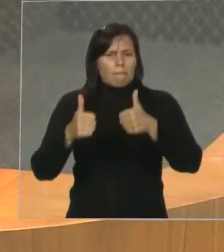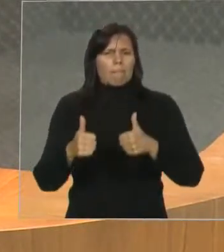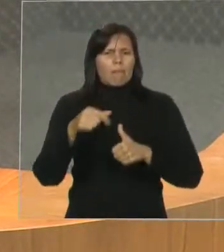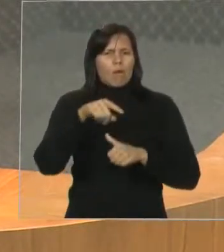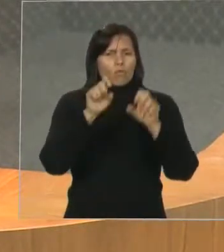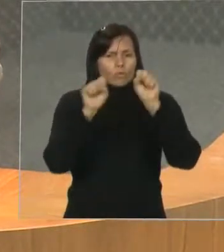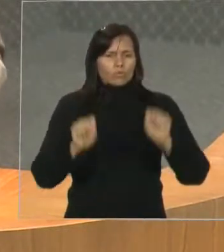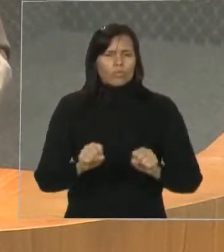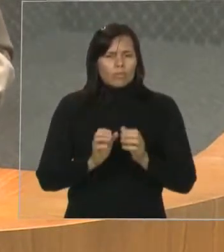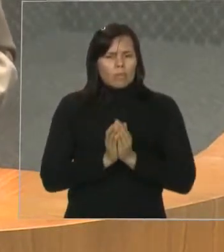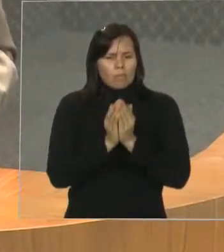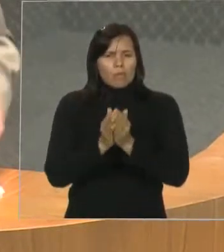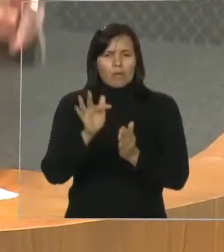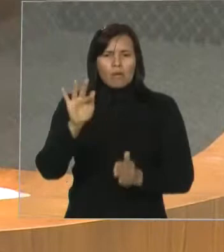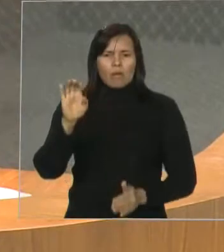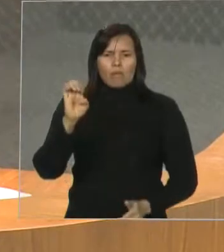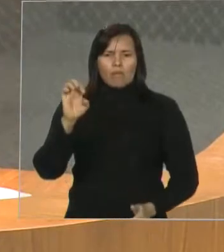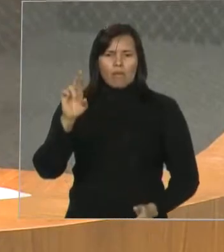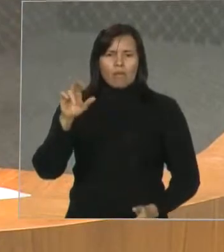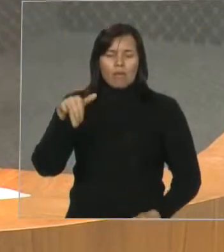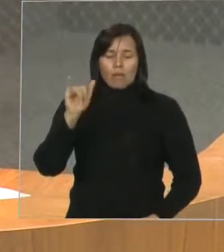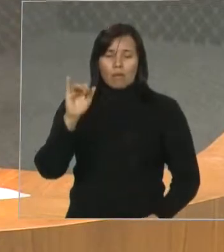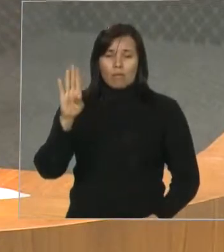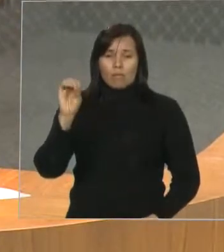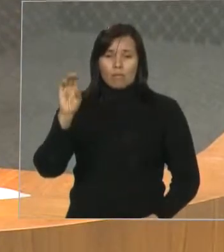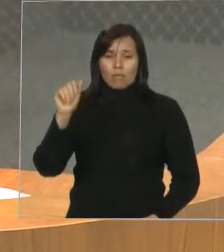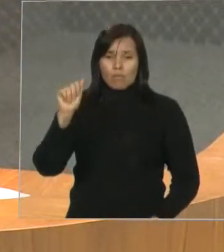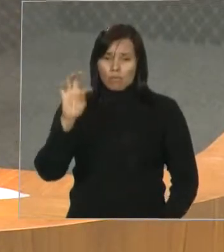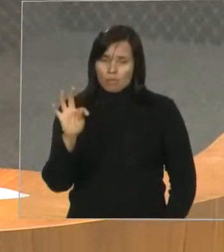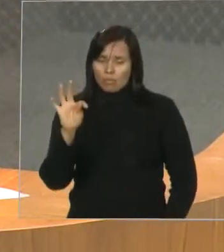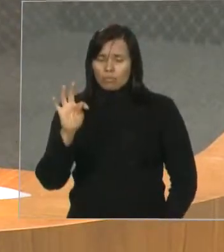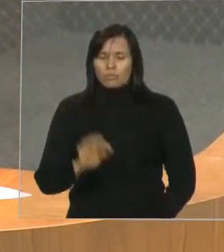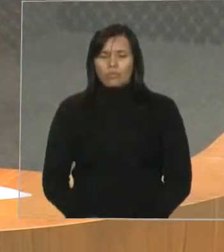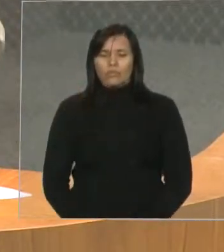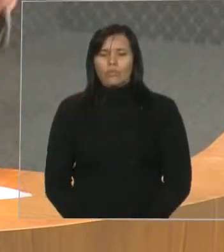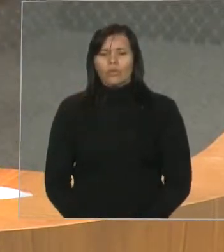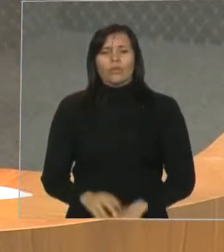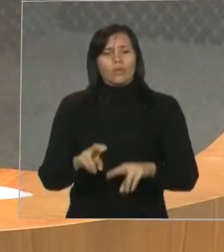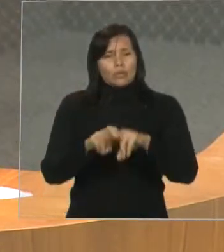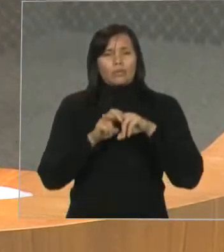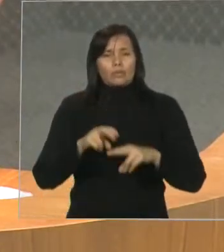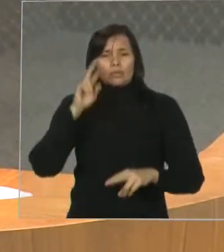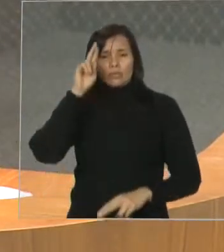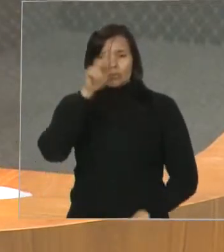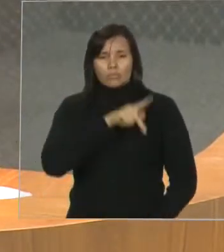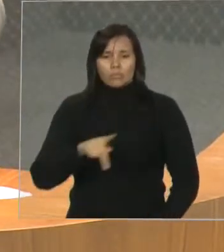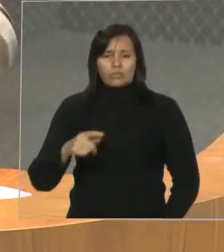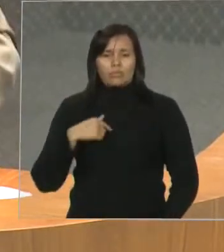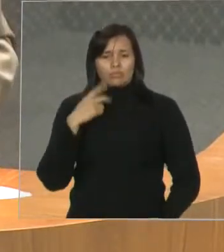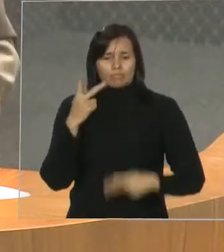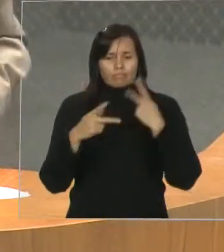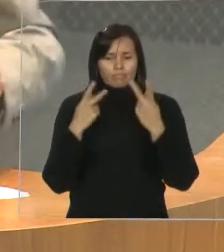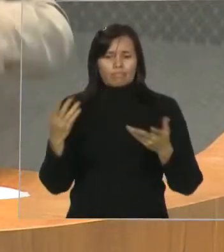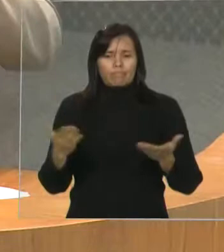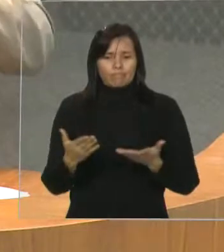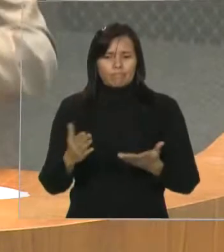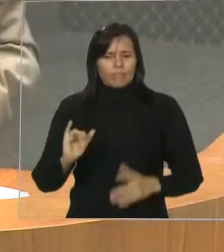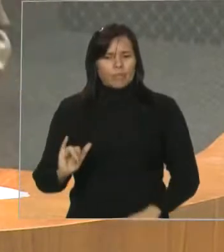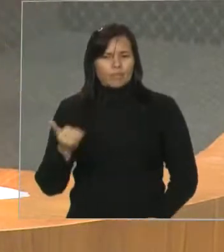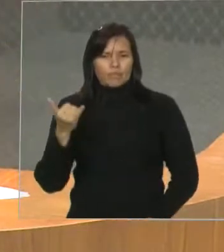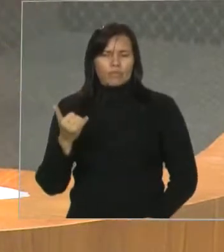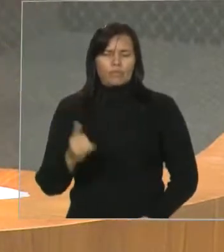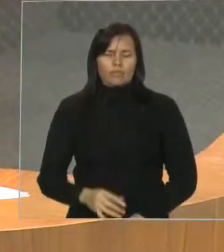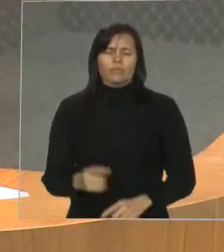precisam desse sistema de transporte. Digo isso, presidente. Para finalizar, pedindo aqui a compreensão de V. Exª e dos novos parlamentares, por ser um assunto